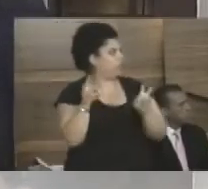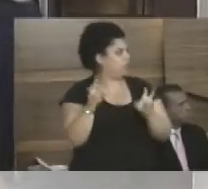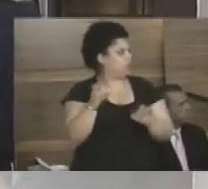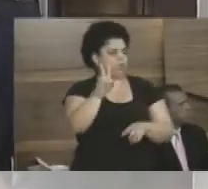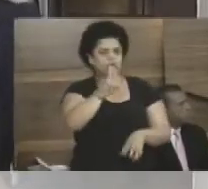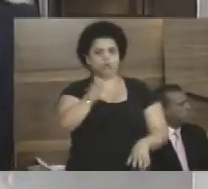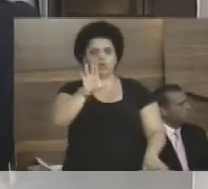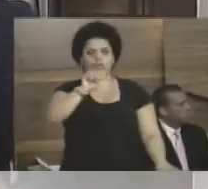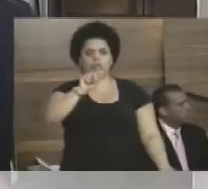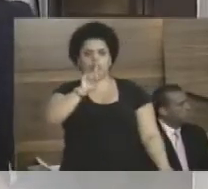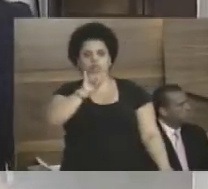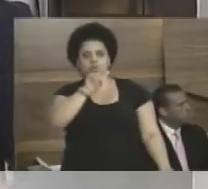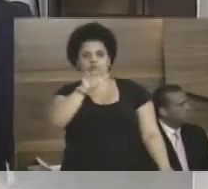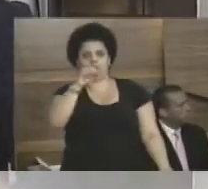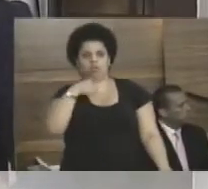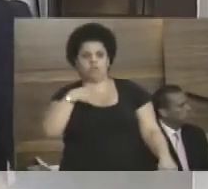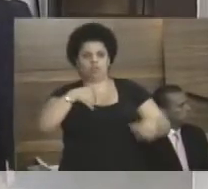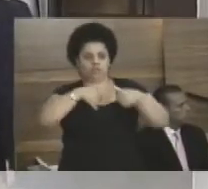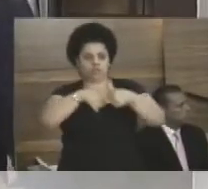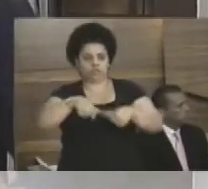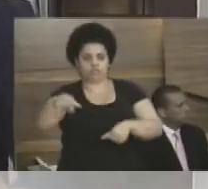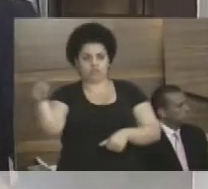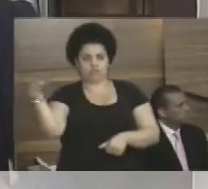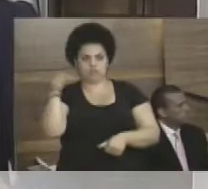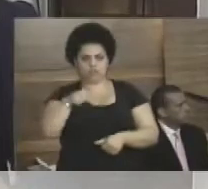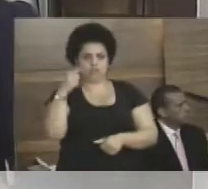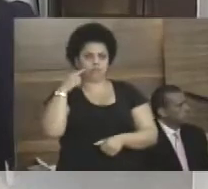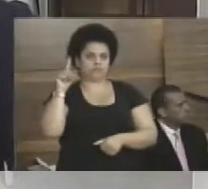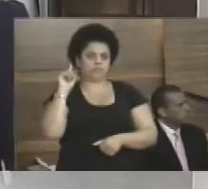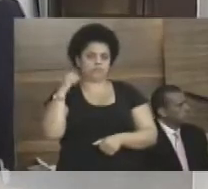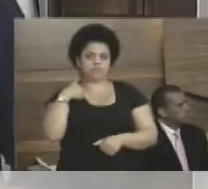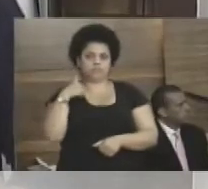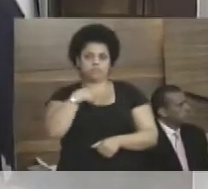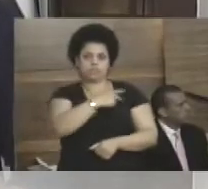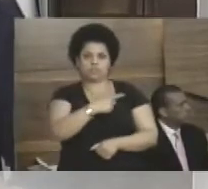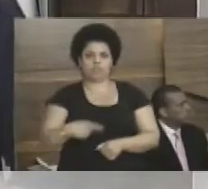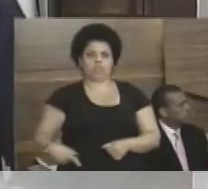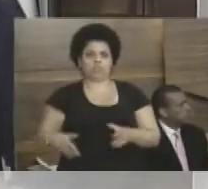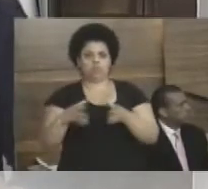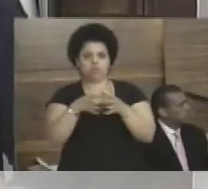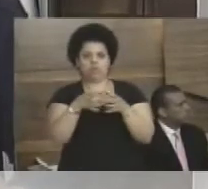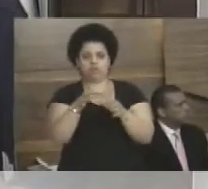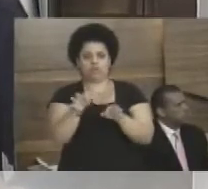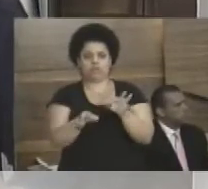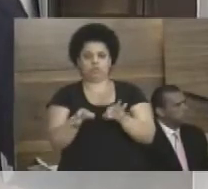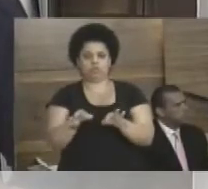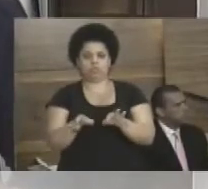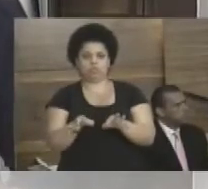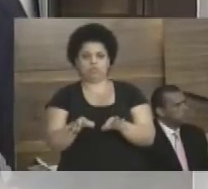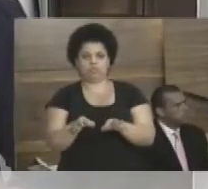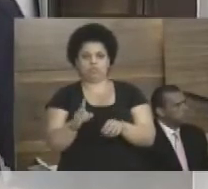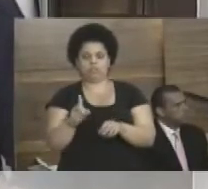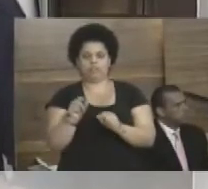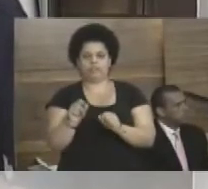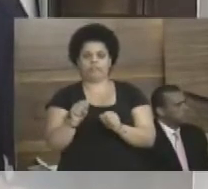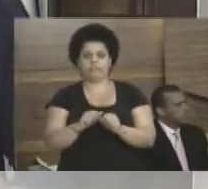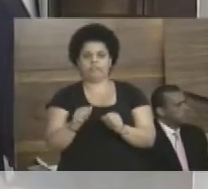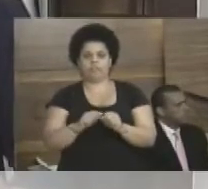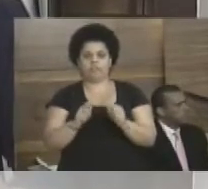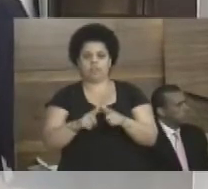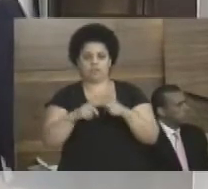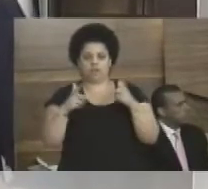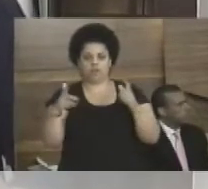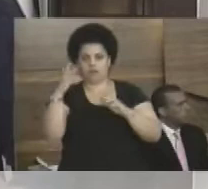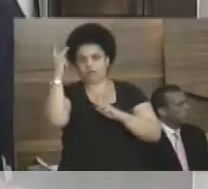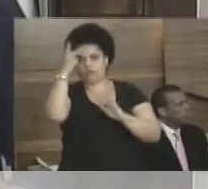na sessão passada eu estava aqui, e eu sou presidente da Comissão de Justiça. Quem faz a maioria dos